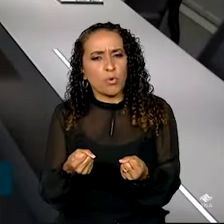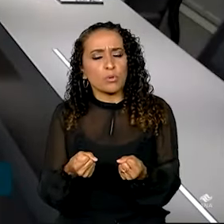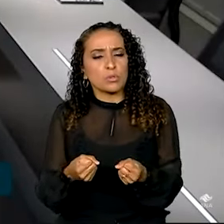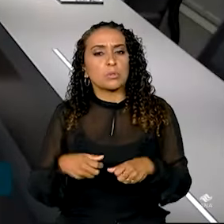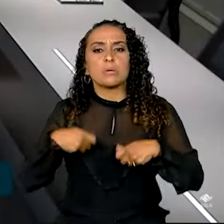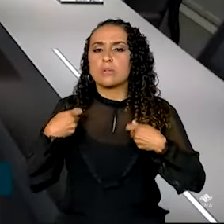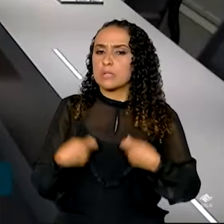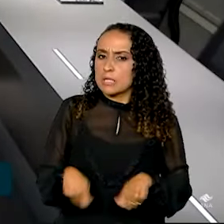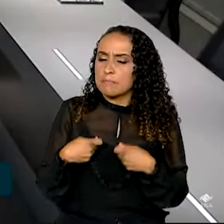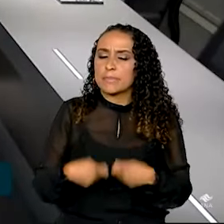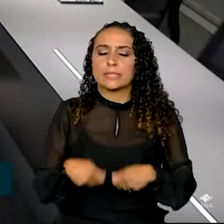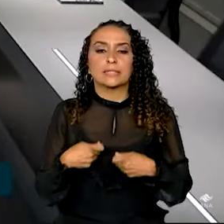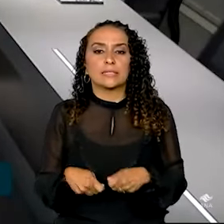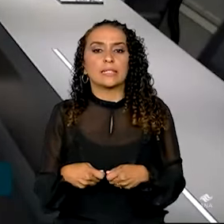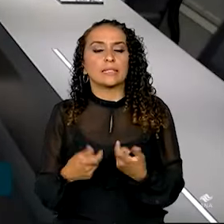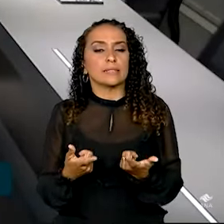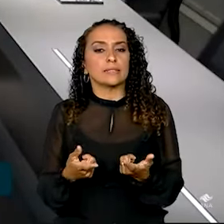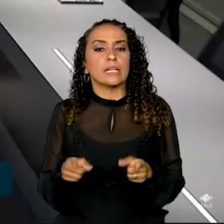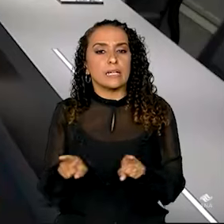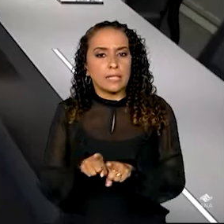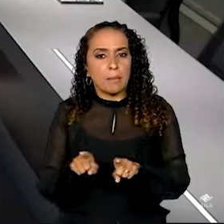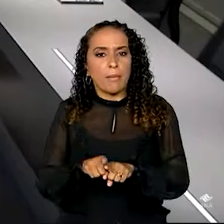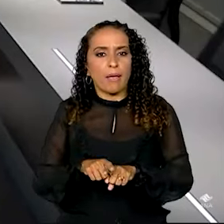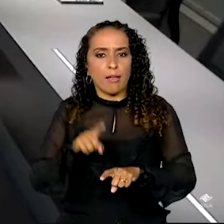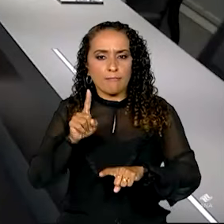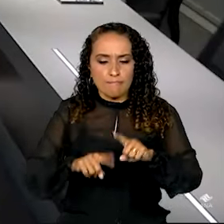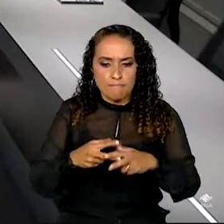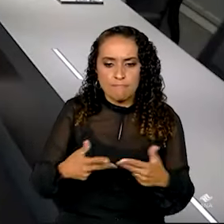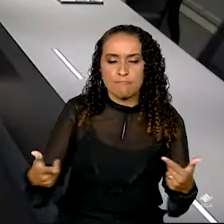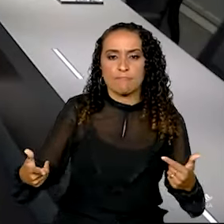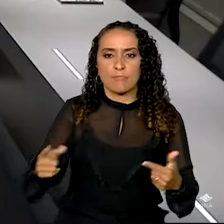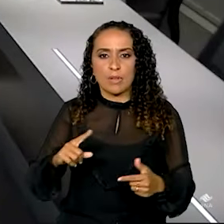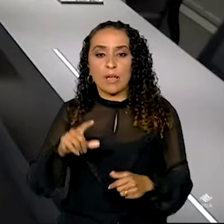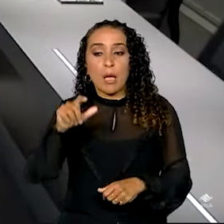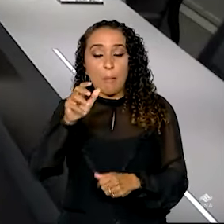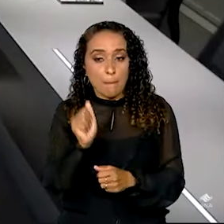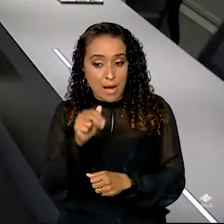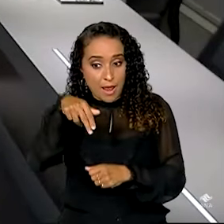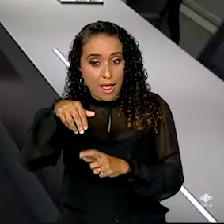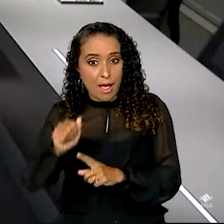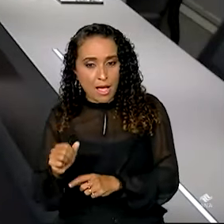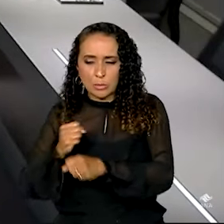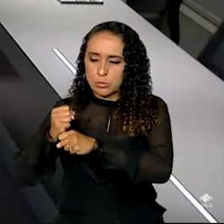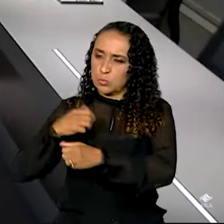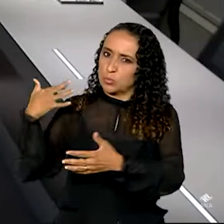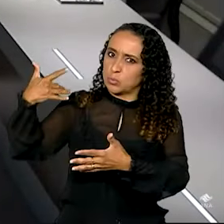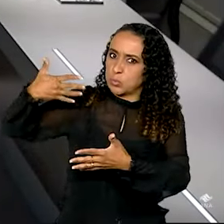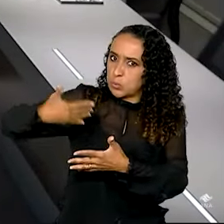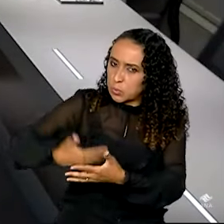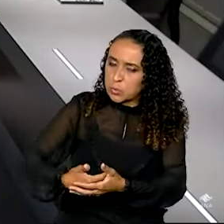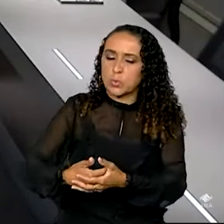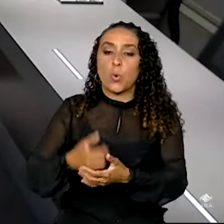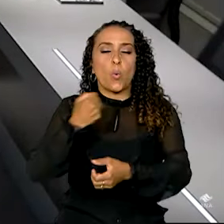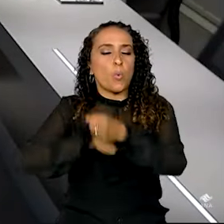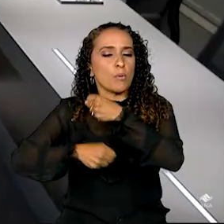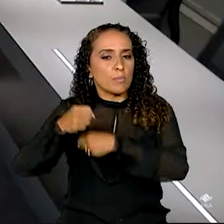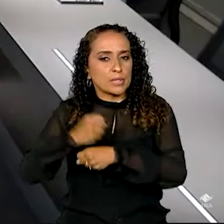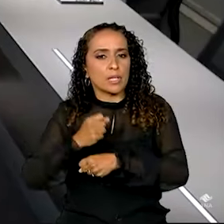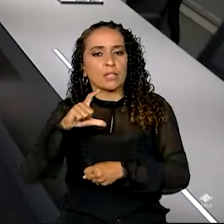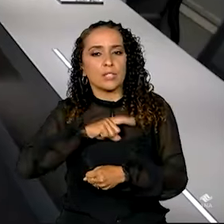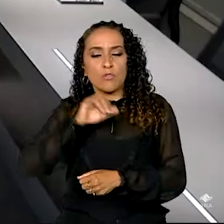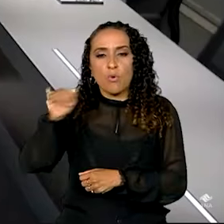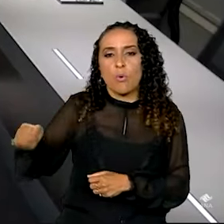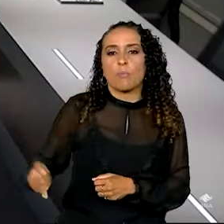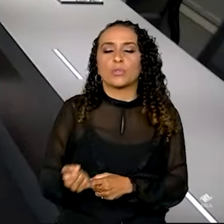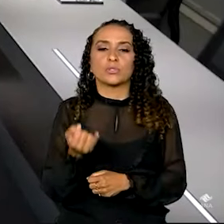feito e materializado por essa agência por anos, onde ano passado tivemos a